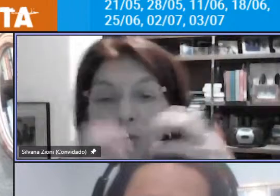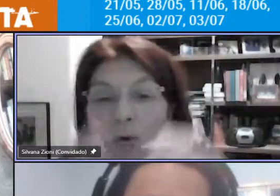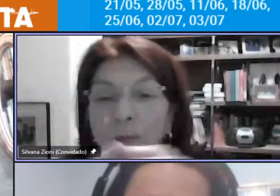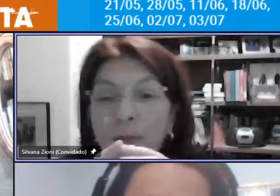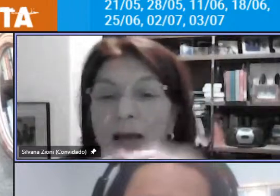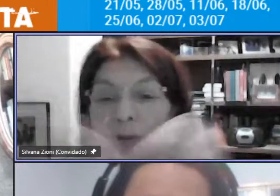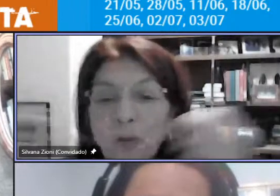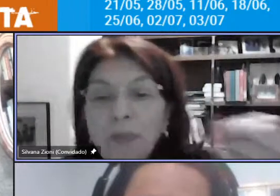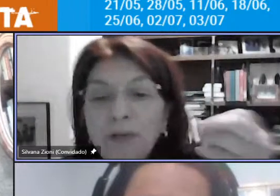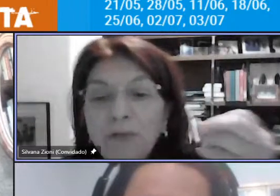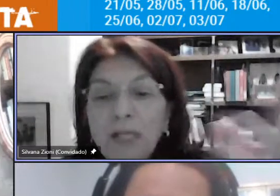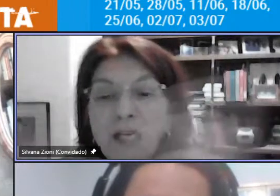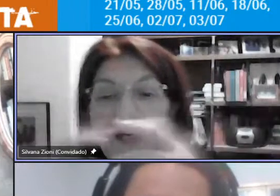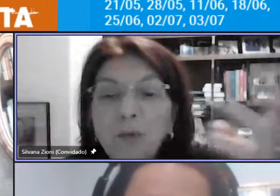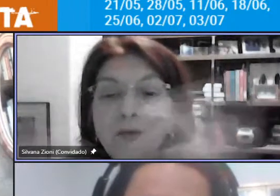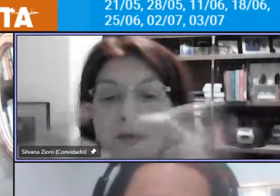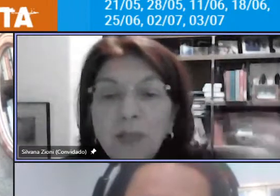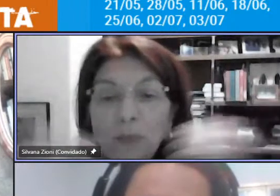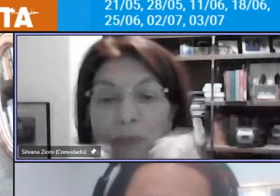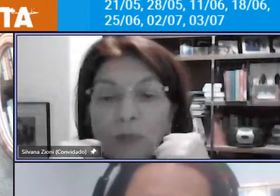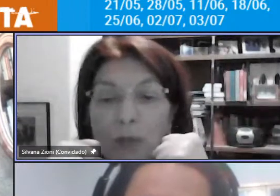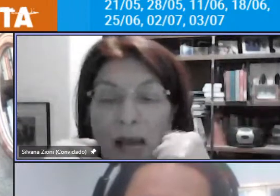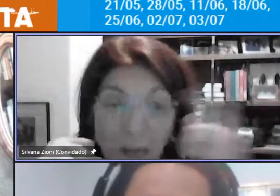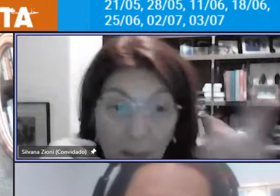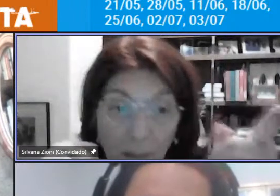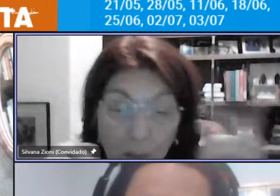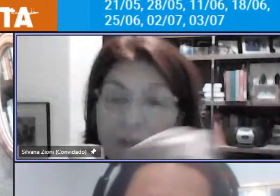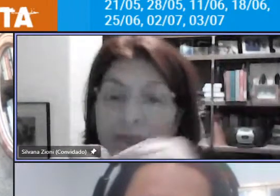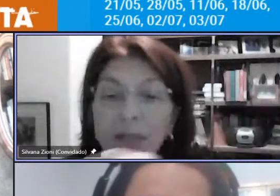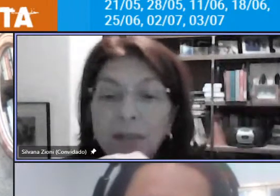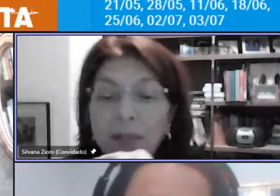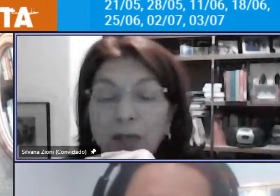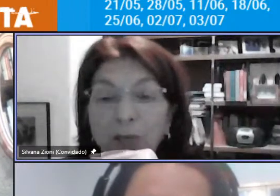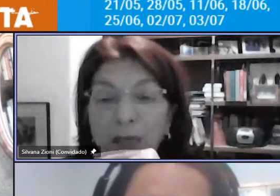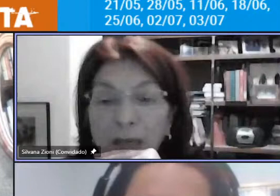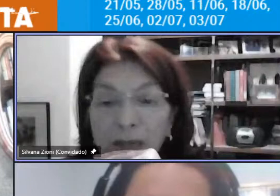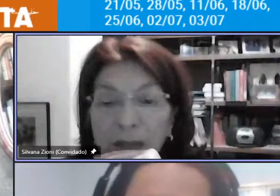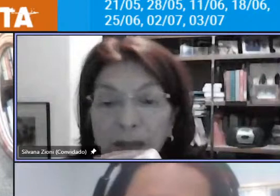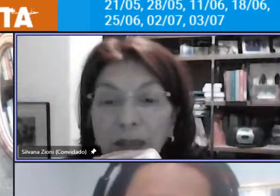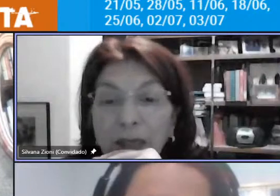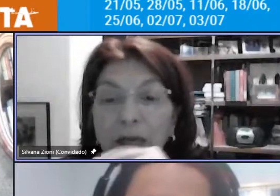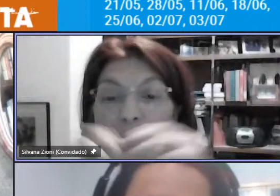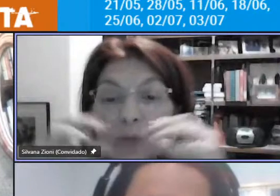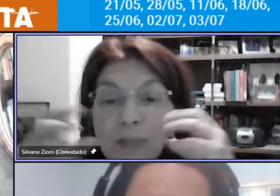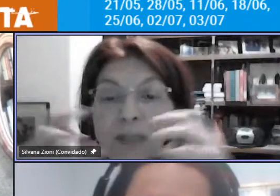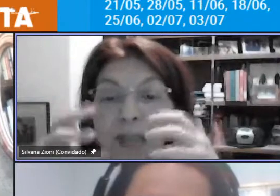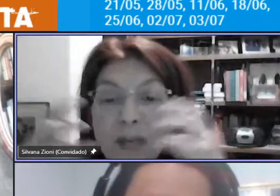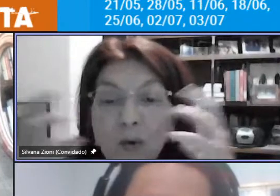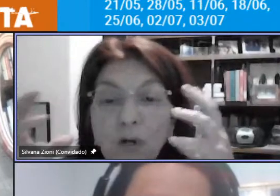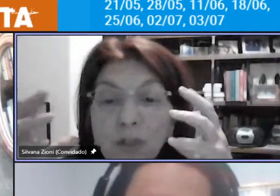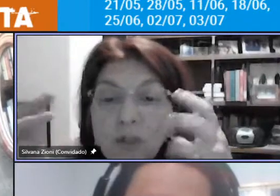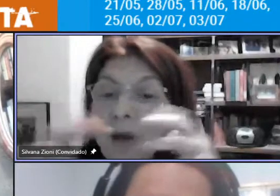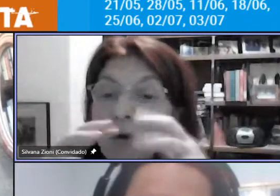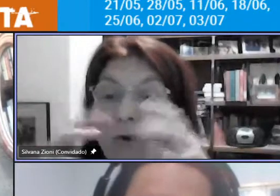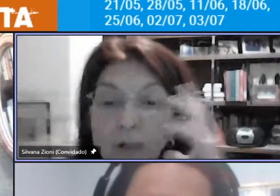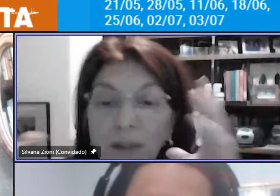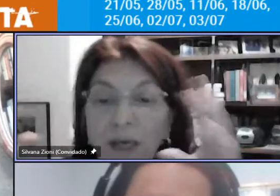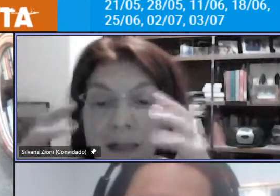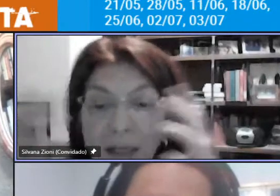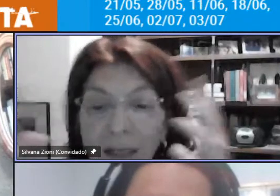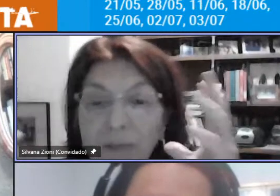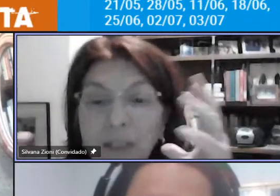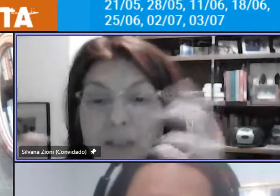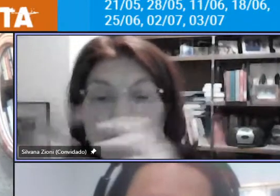do centro compacto a periferia o movimento pendular que a Bruna fez referência né você tem hoje uma